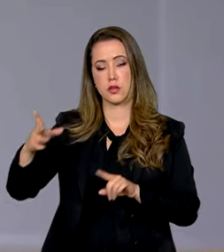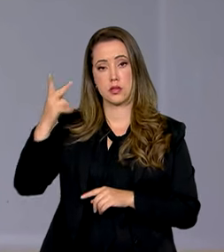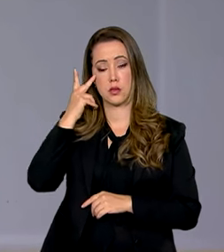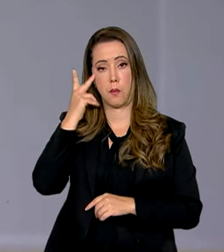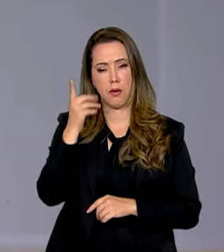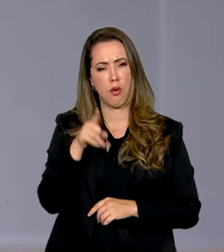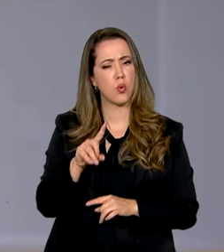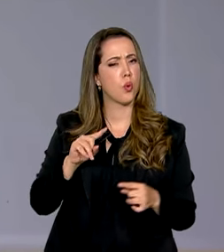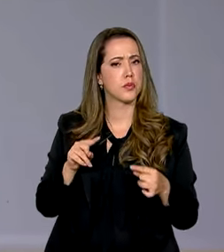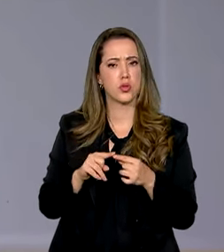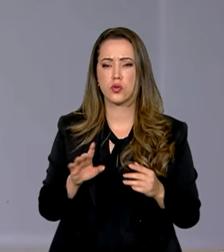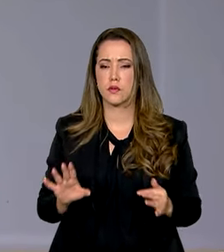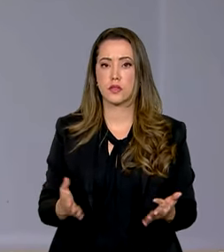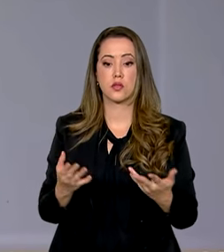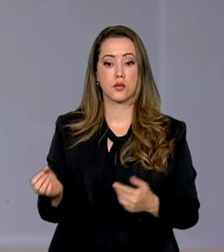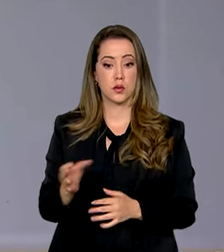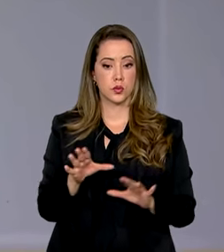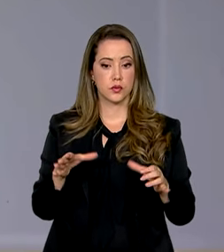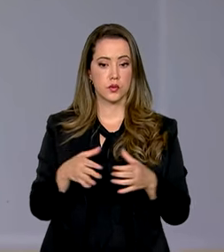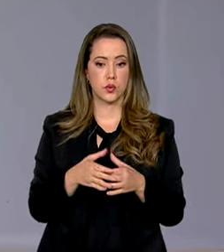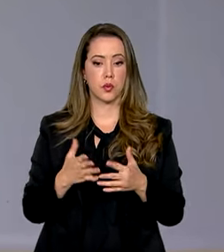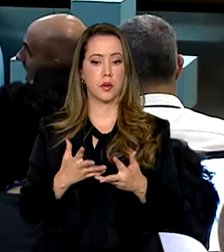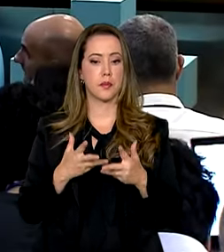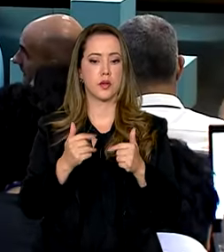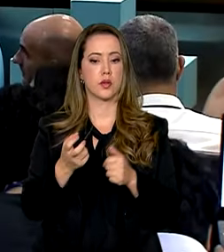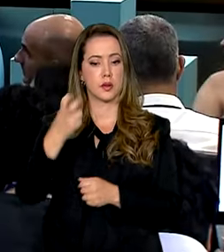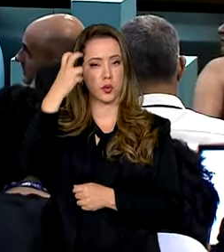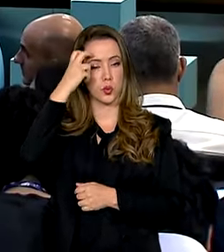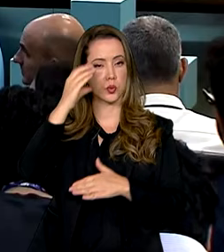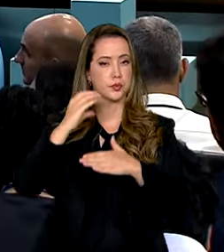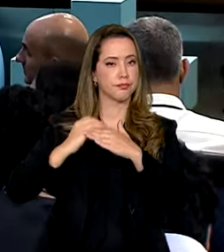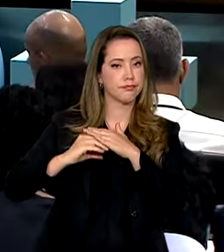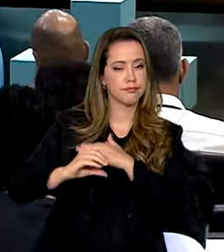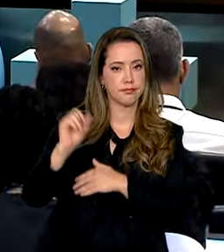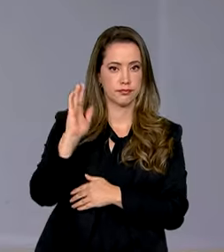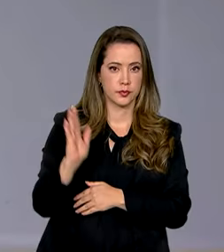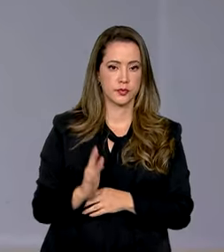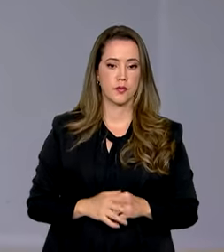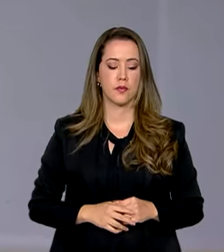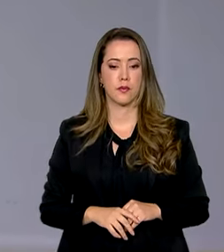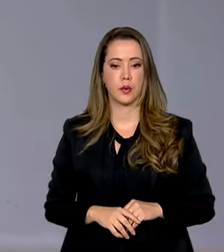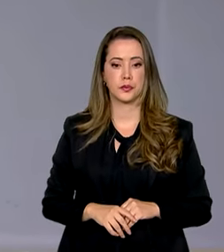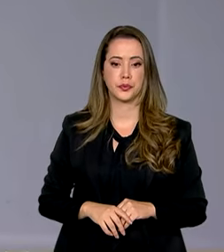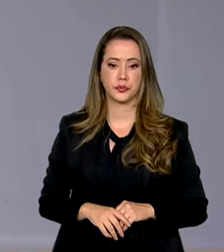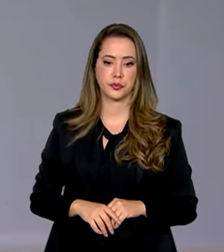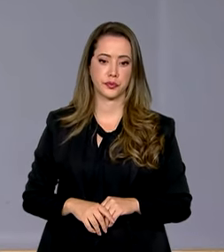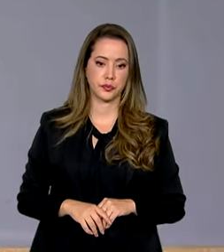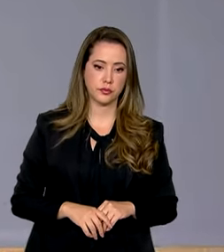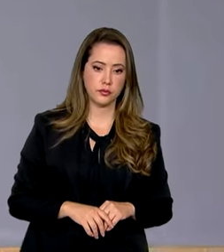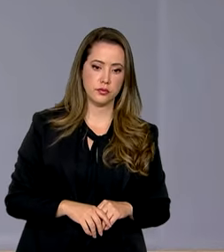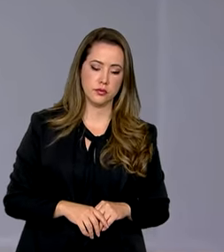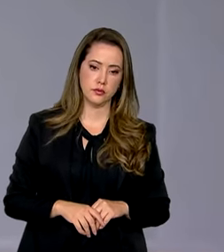o objetivo é incentivar a nova geração a melhorar a cultura de investimentos no Brasil. Não só o pai participar